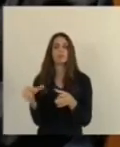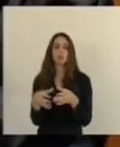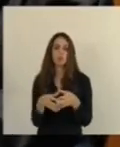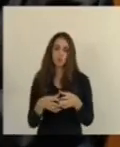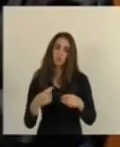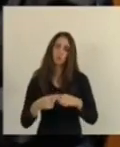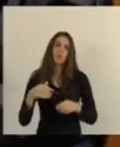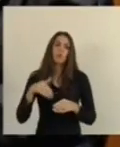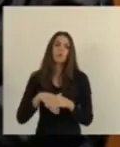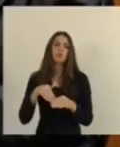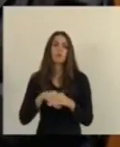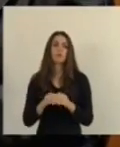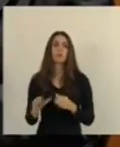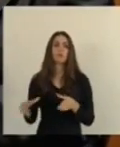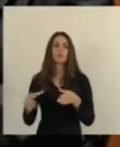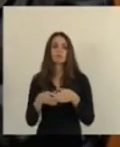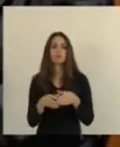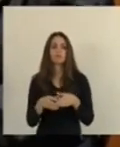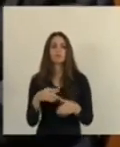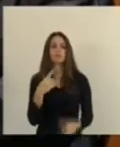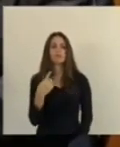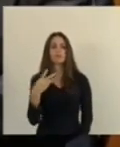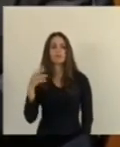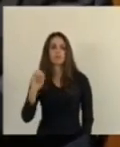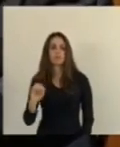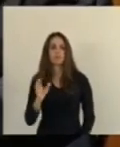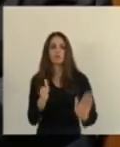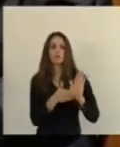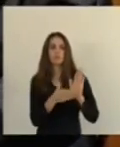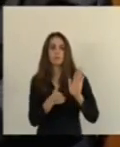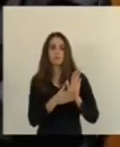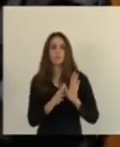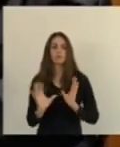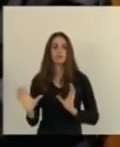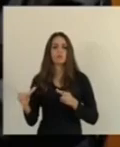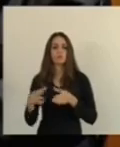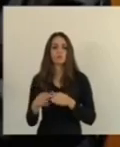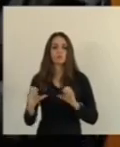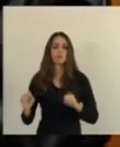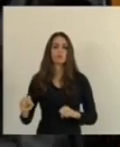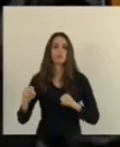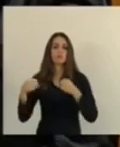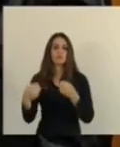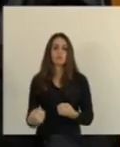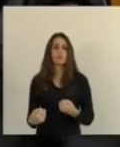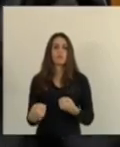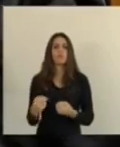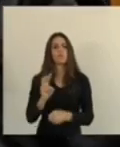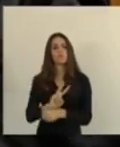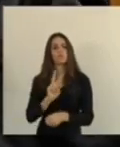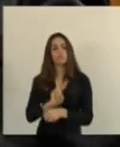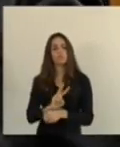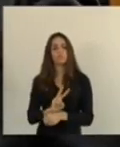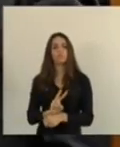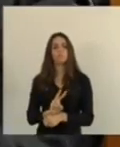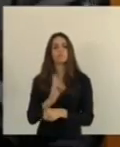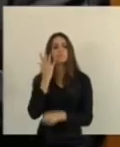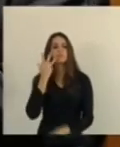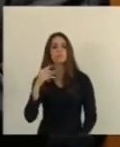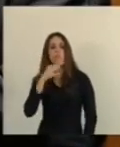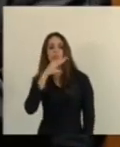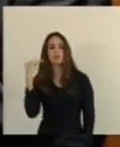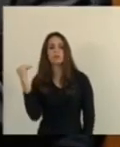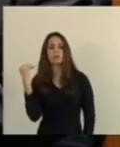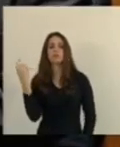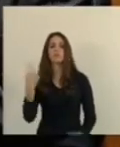haverem votado a unanimidade a 130 indicações da Comissão de Proteção à Criança e o Adolescente e Políticas